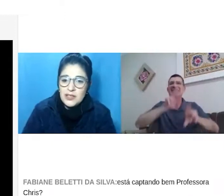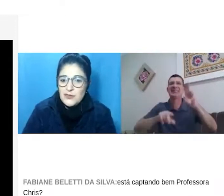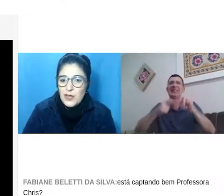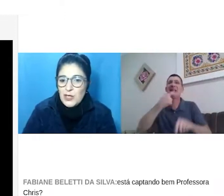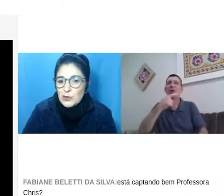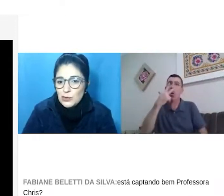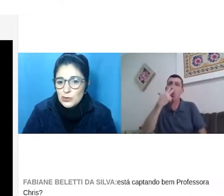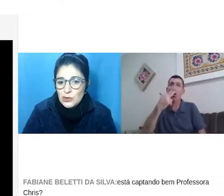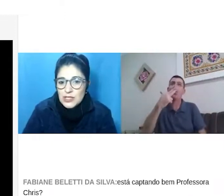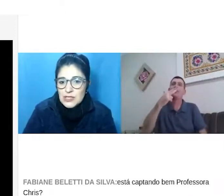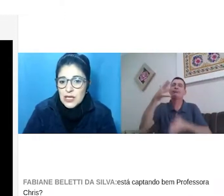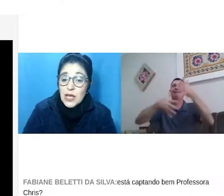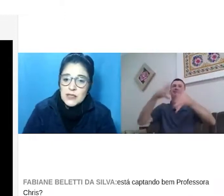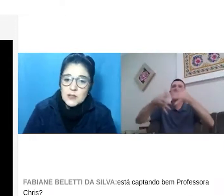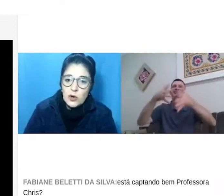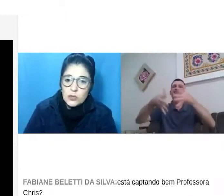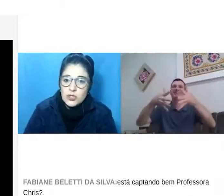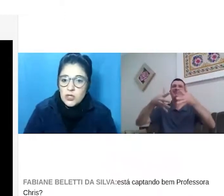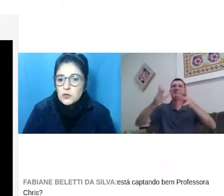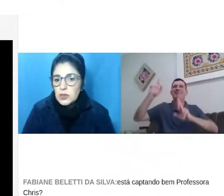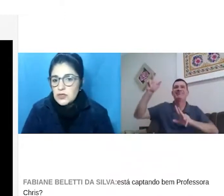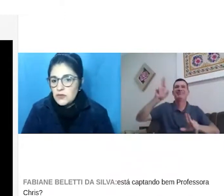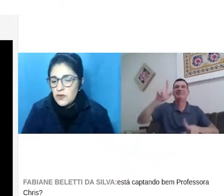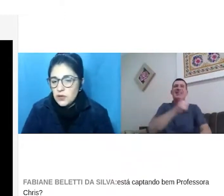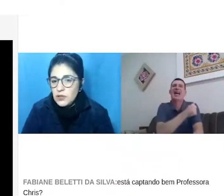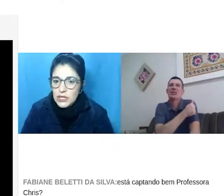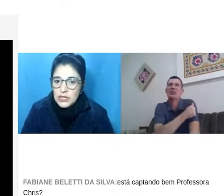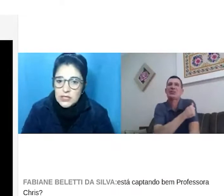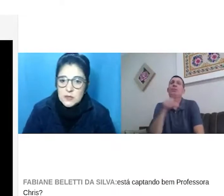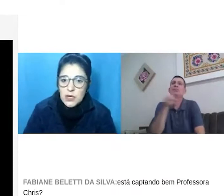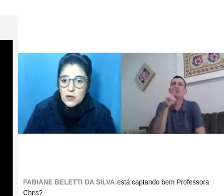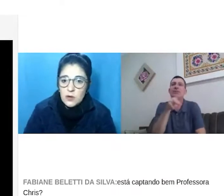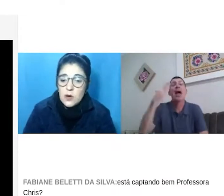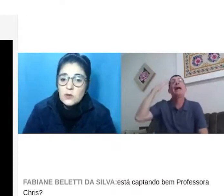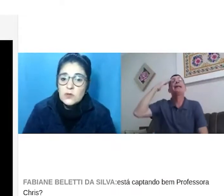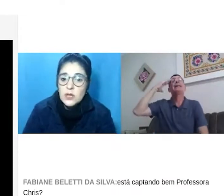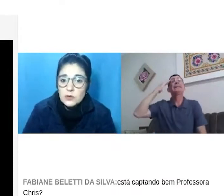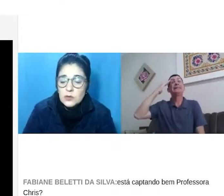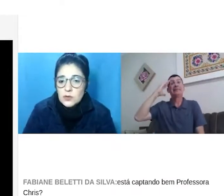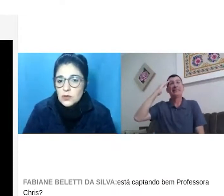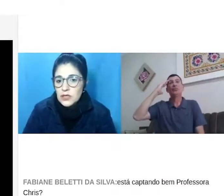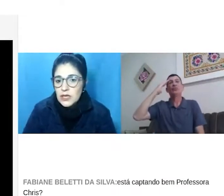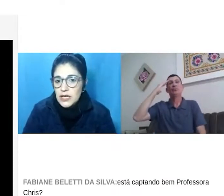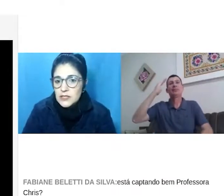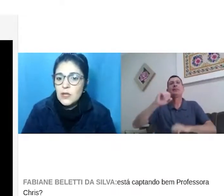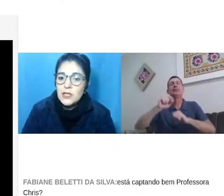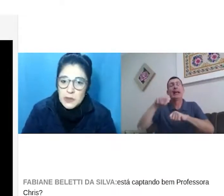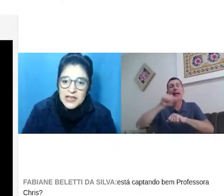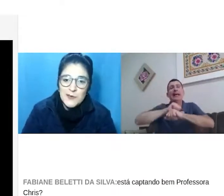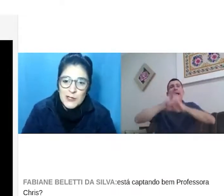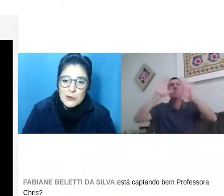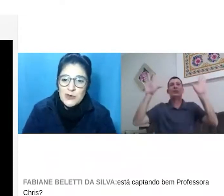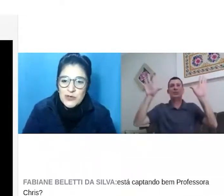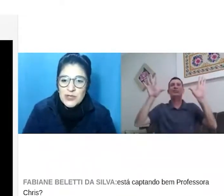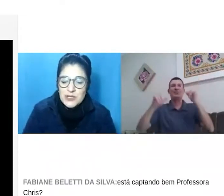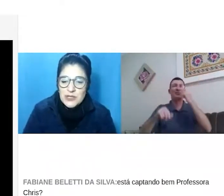Porque tem diferentes culturas, né? Assim como a gente tem outros países que falam inglês, espanhol. Os alunos, quando ingressam, têm que explicar